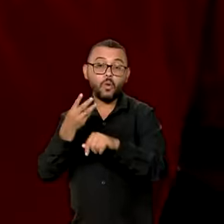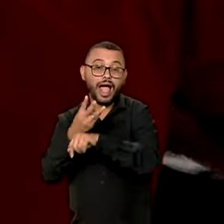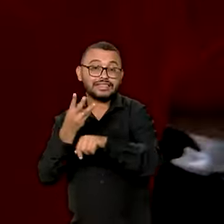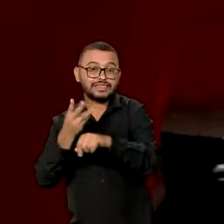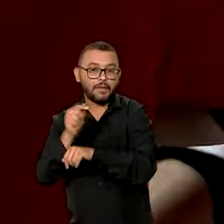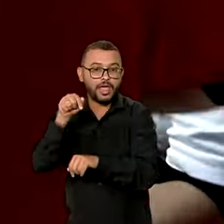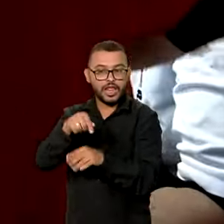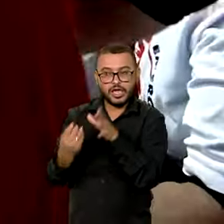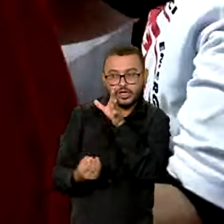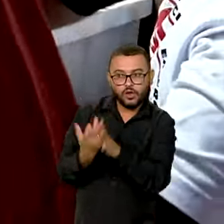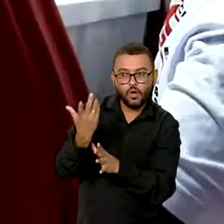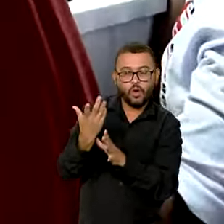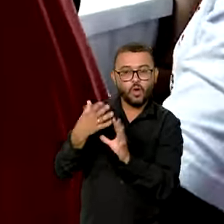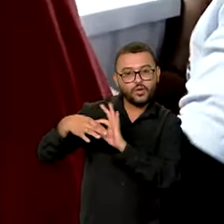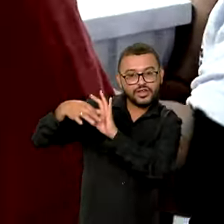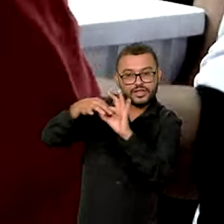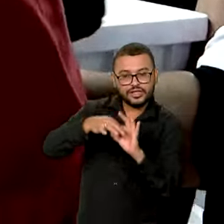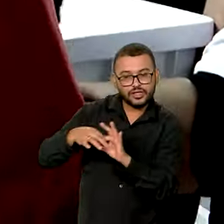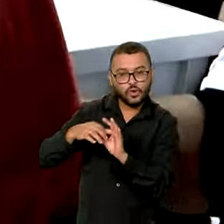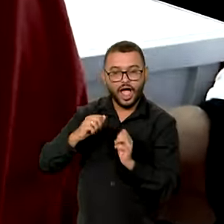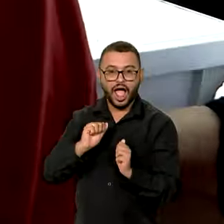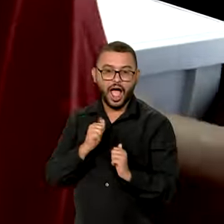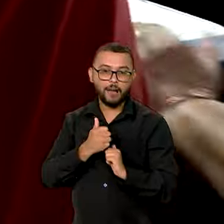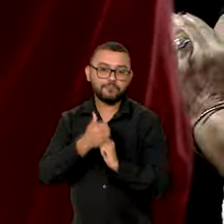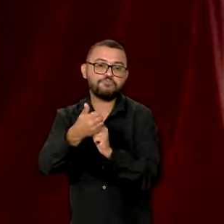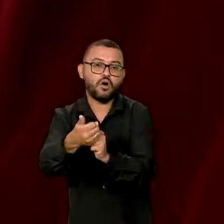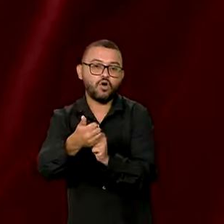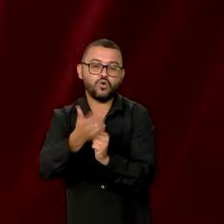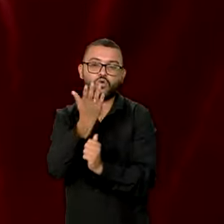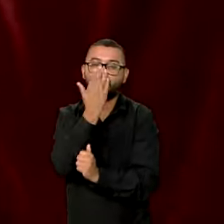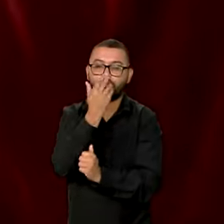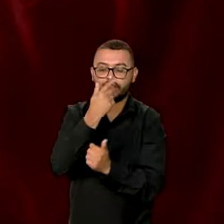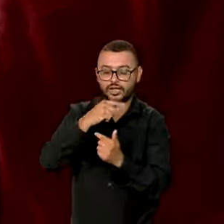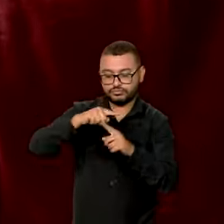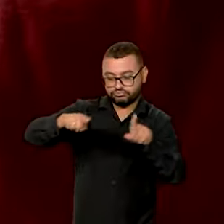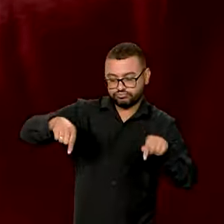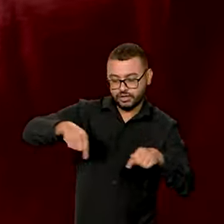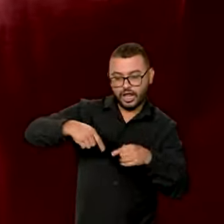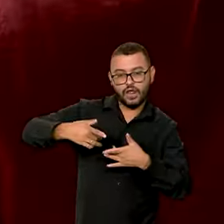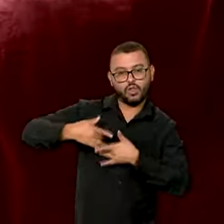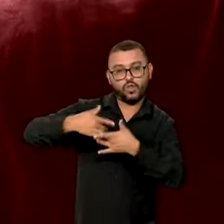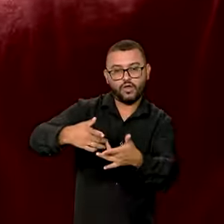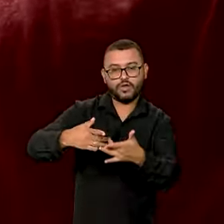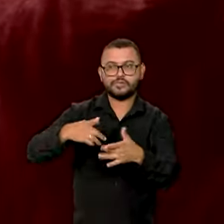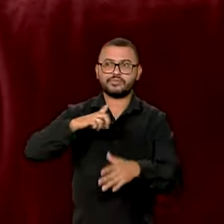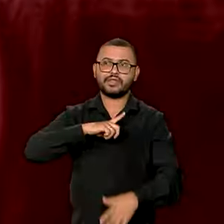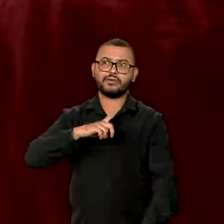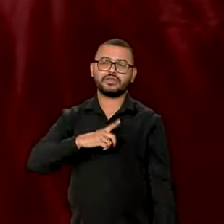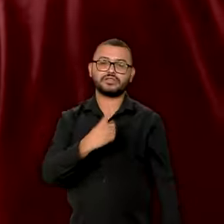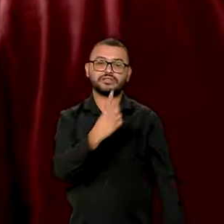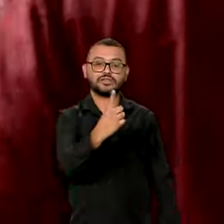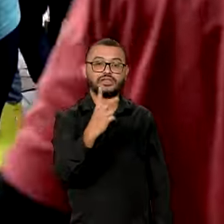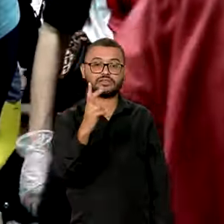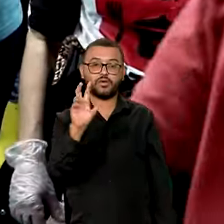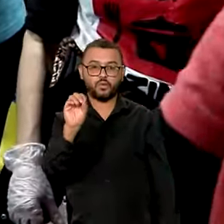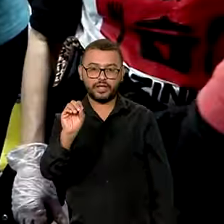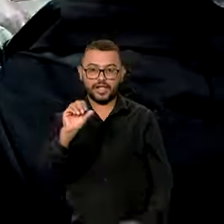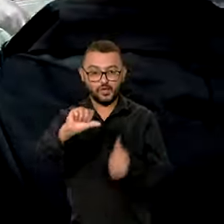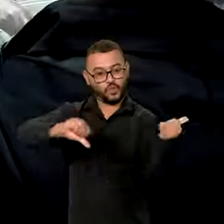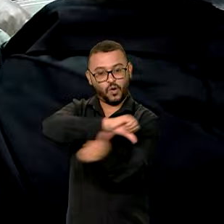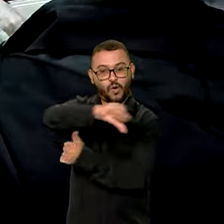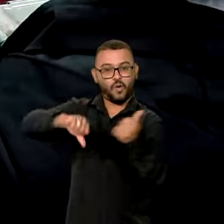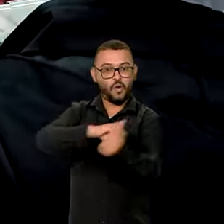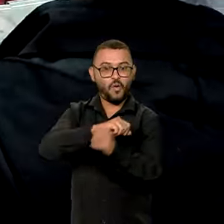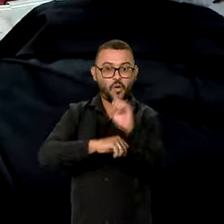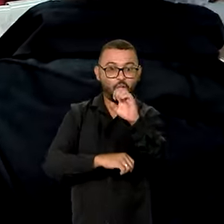é o coletivo de apoio à Cozinha Solidária. E nesse coletivo de apoio, rapidamente, nós passamos de 150 pessoas para mais